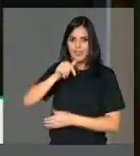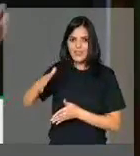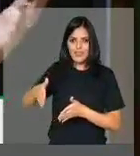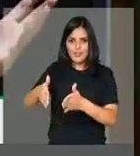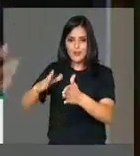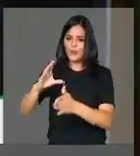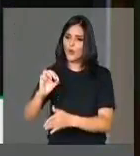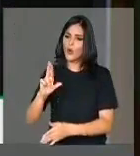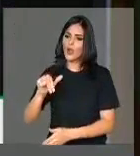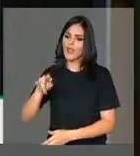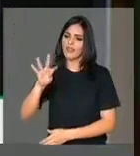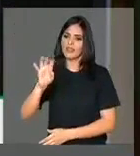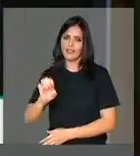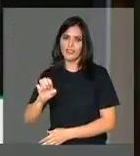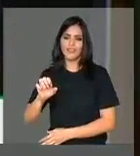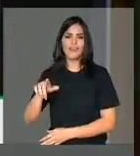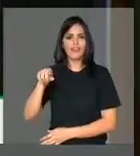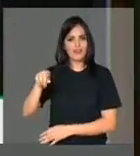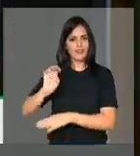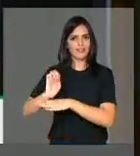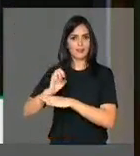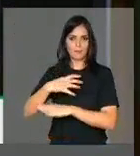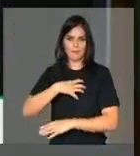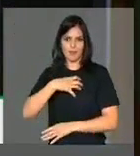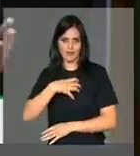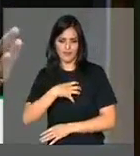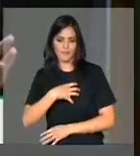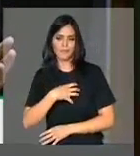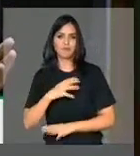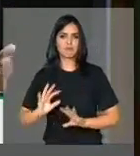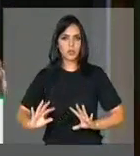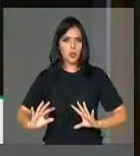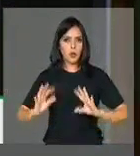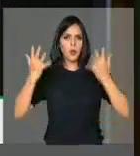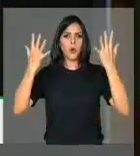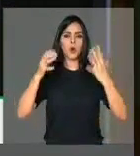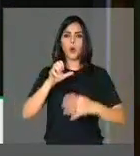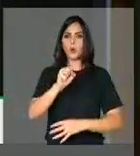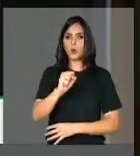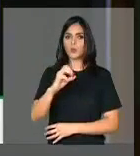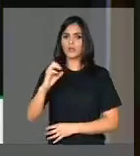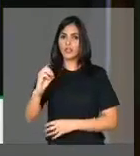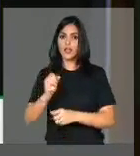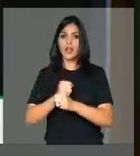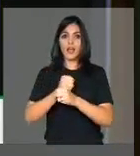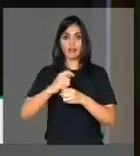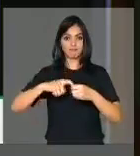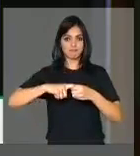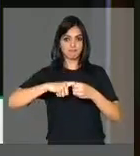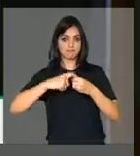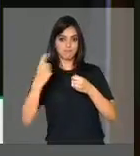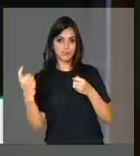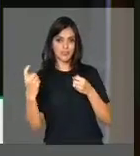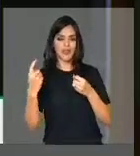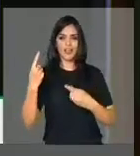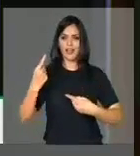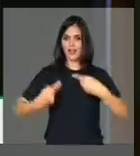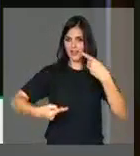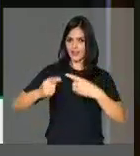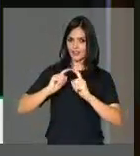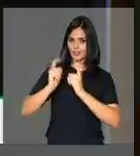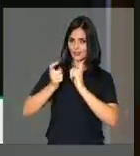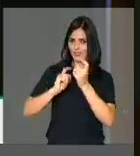Corrente, aqui no oeste da Bahia, que comemorou 80 anos de emancipação política.